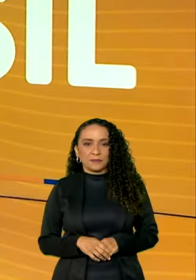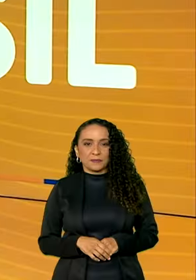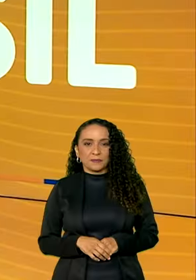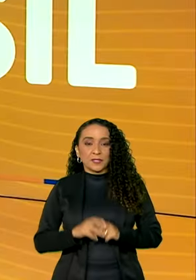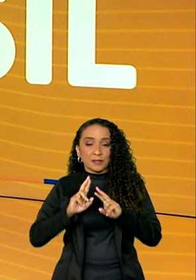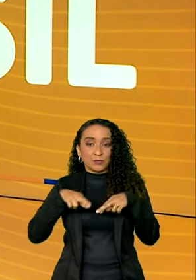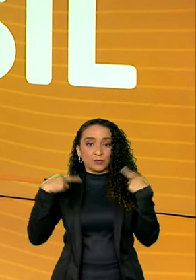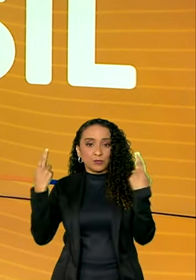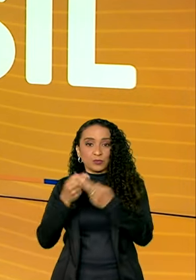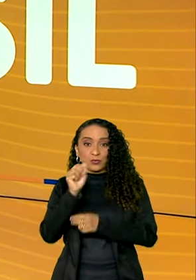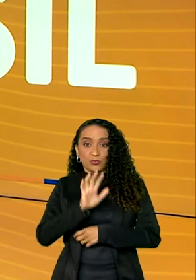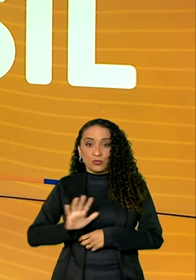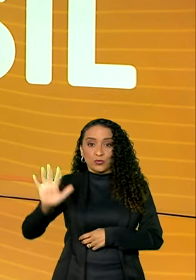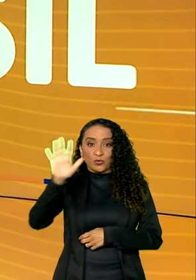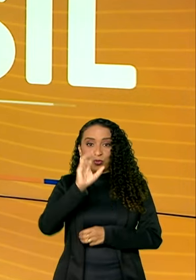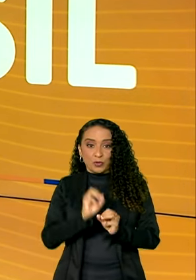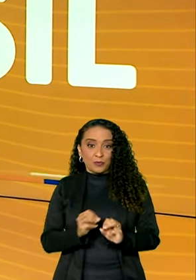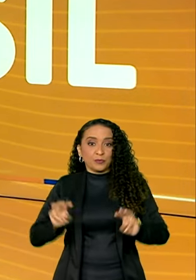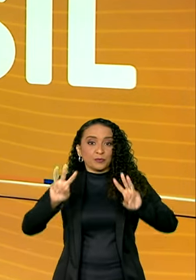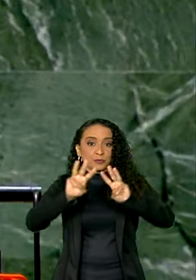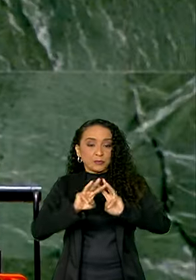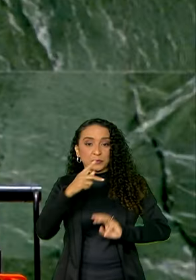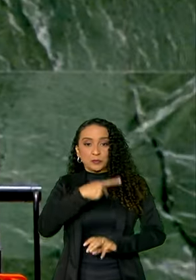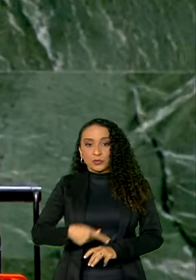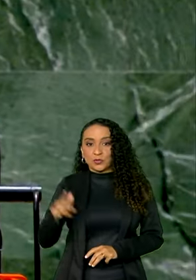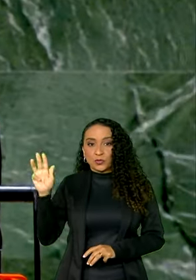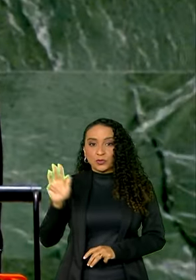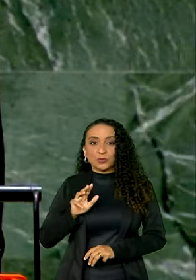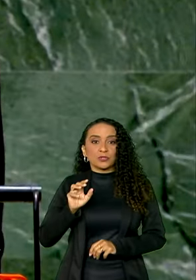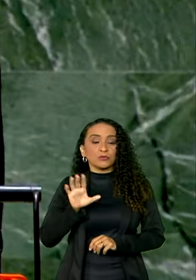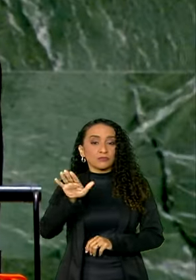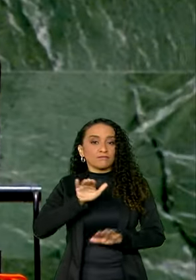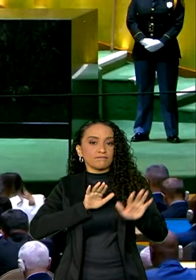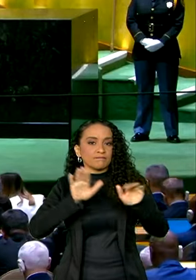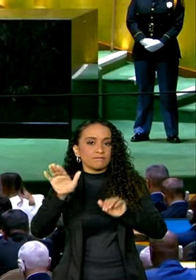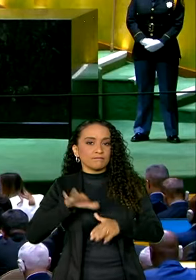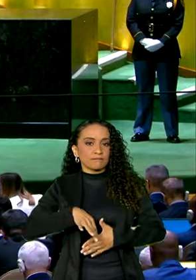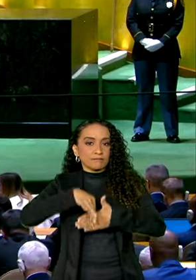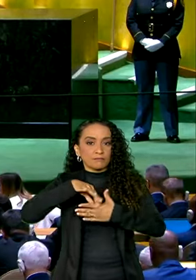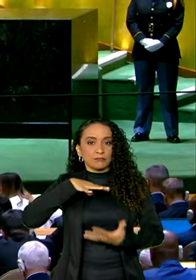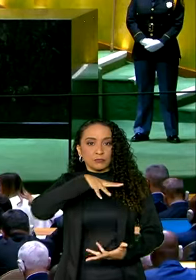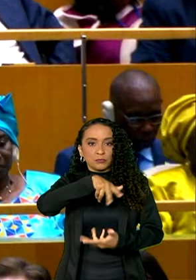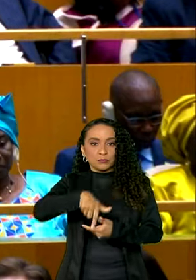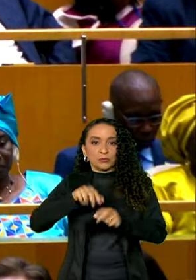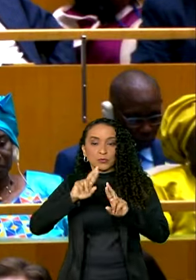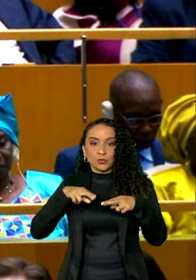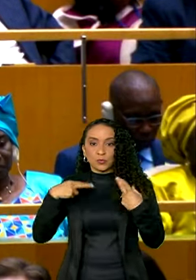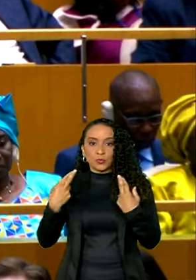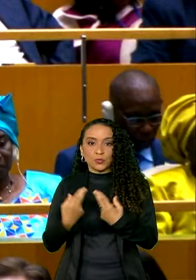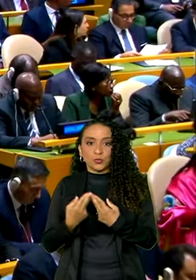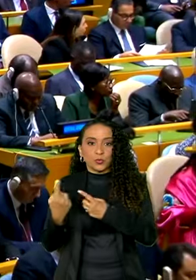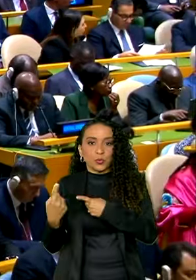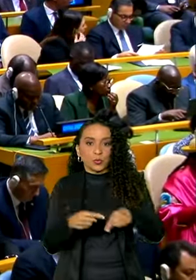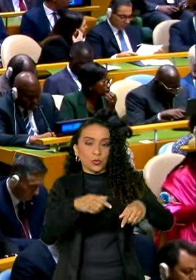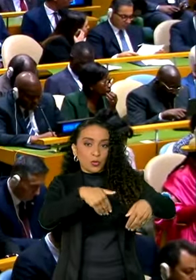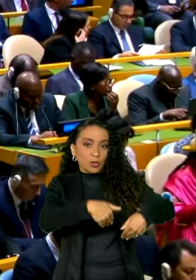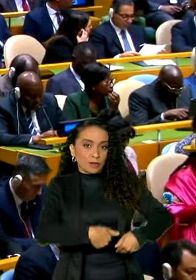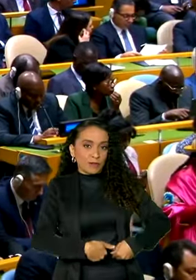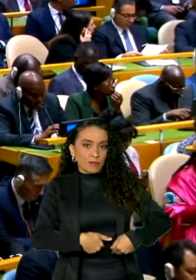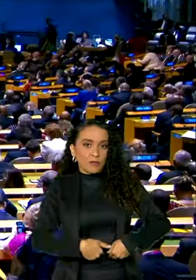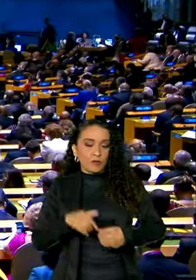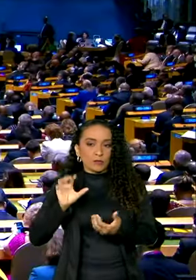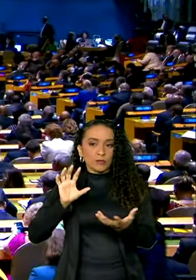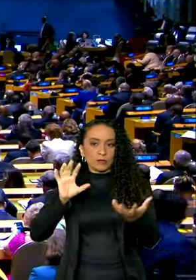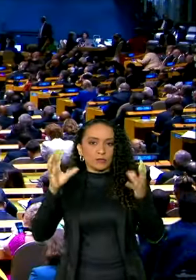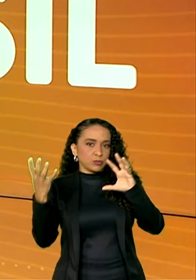Na Assembleia Geral das Nações Unidas, presidente Lula chama líderes mundiais para se unirem no combate à fome e